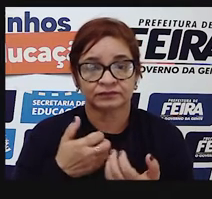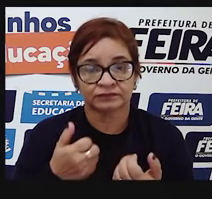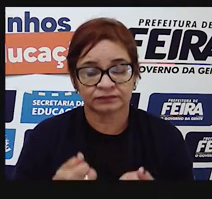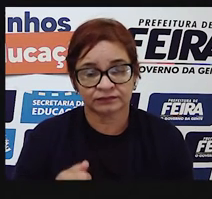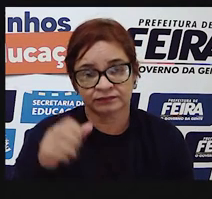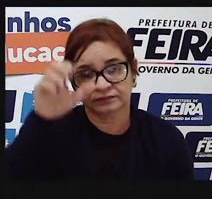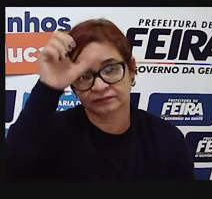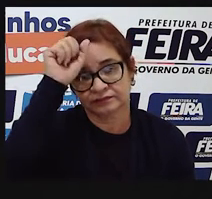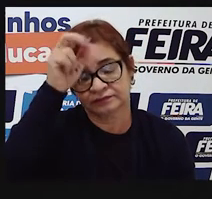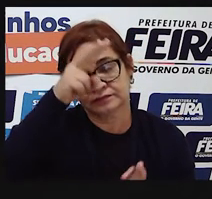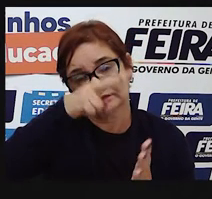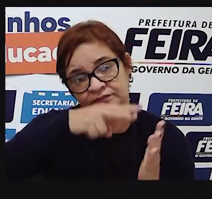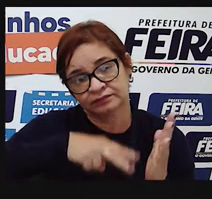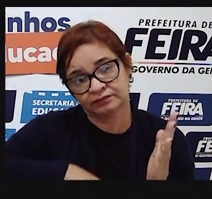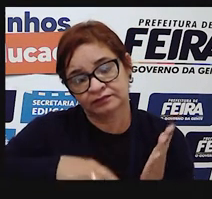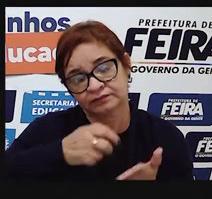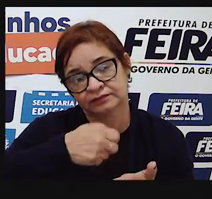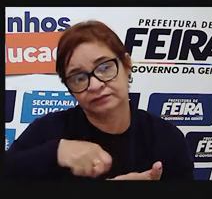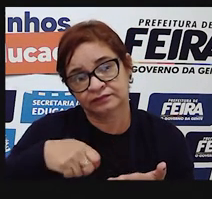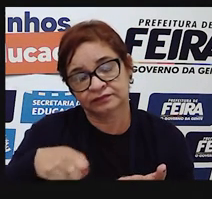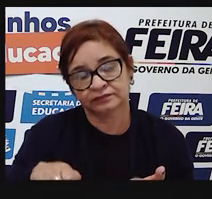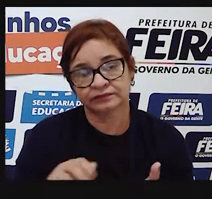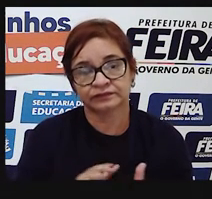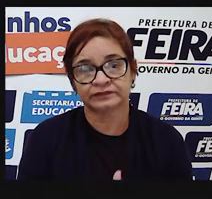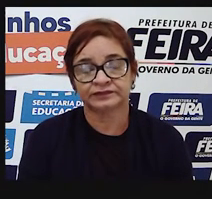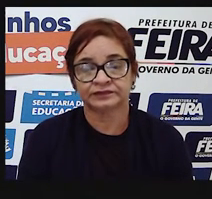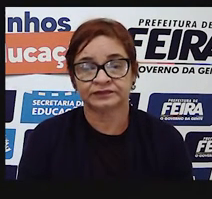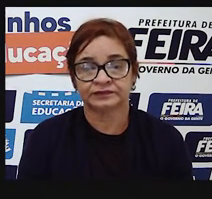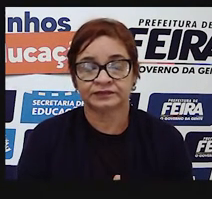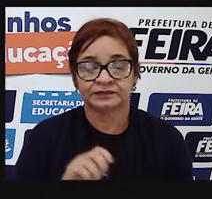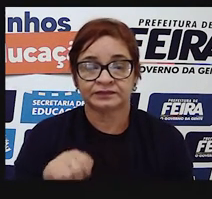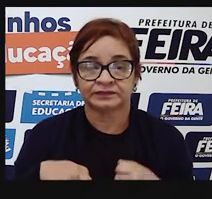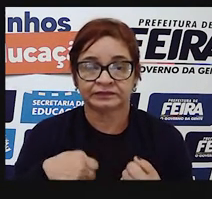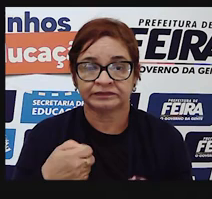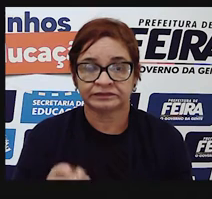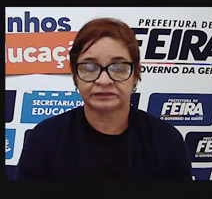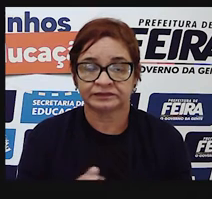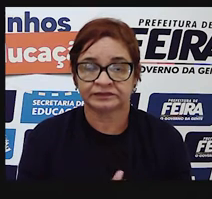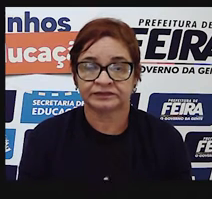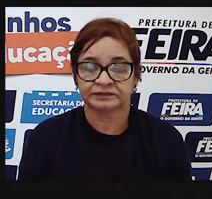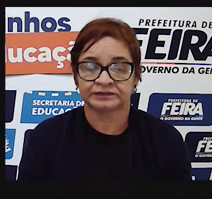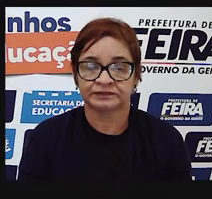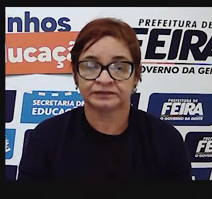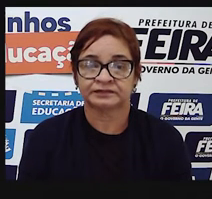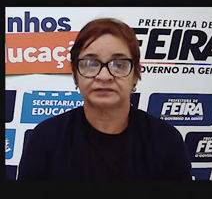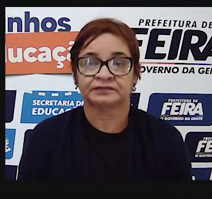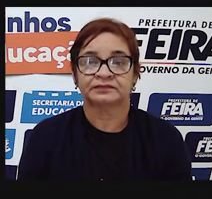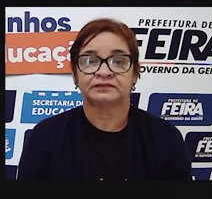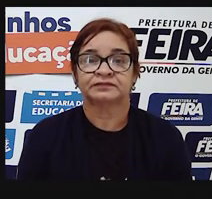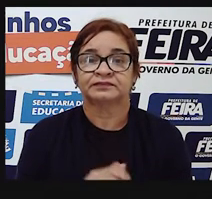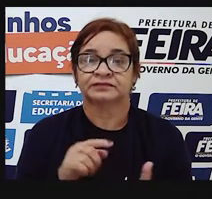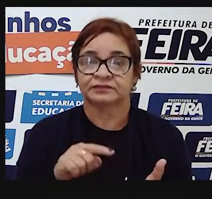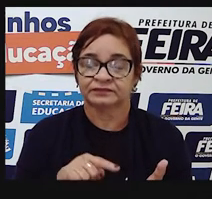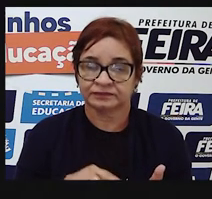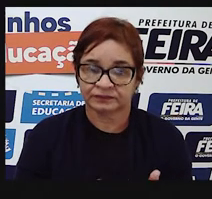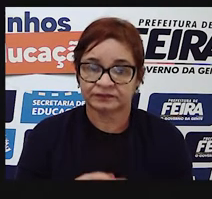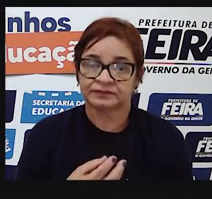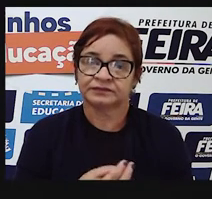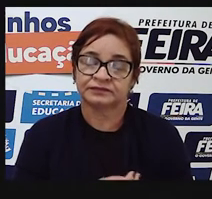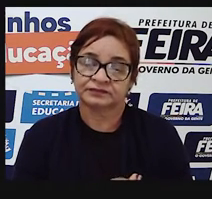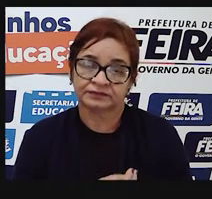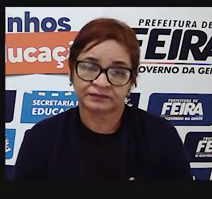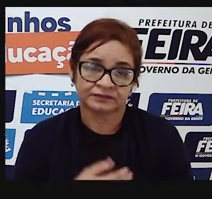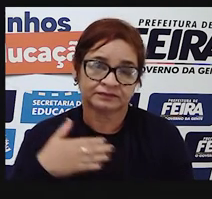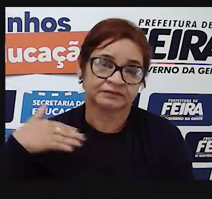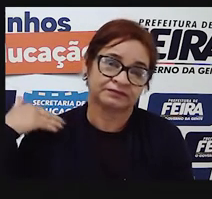escrever. Então, os sinais de pontuação fazem parte da nossa vida como estudante, desde